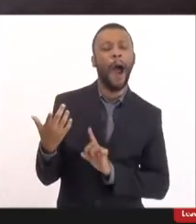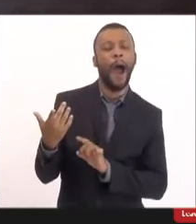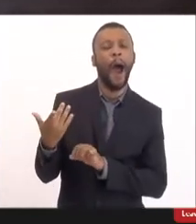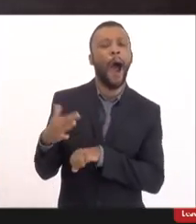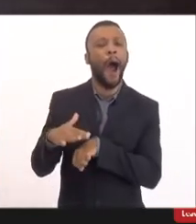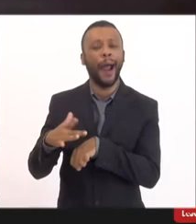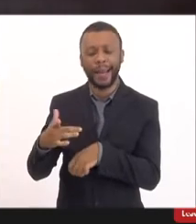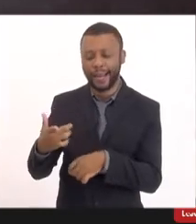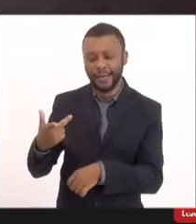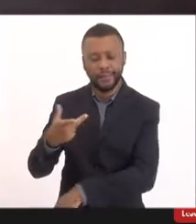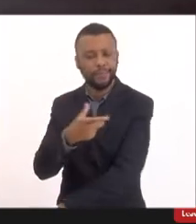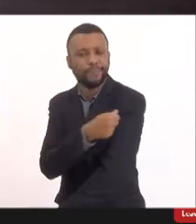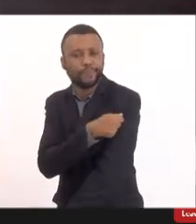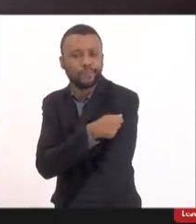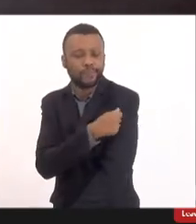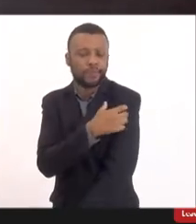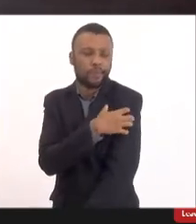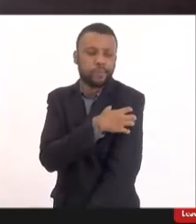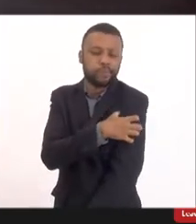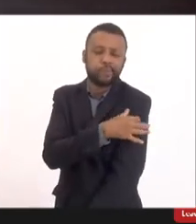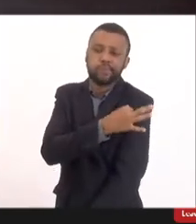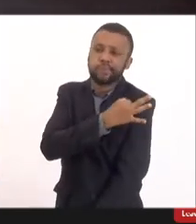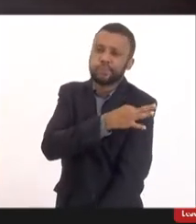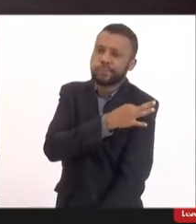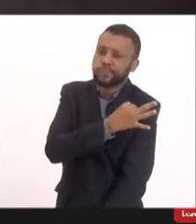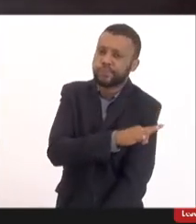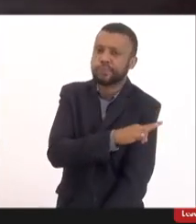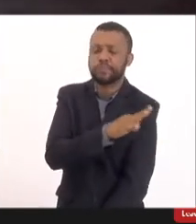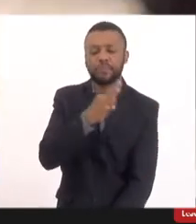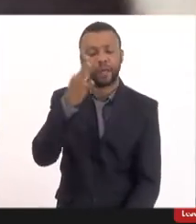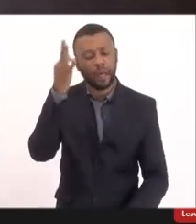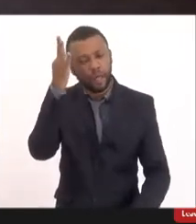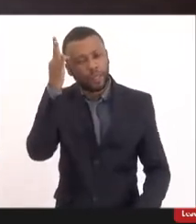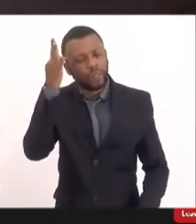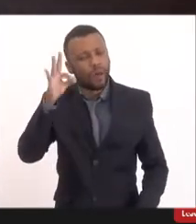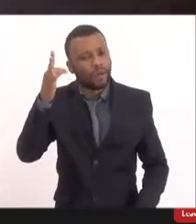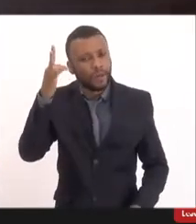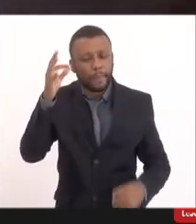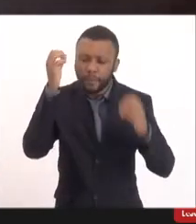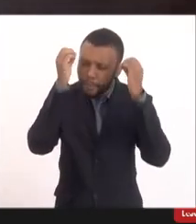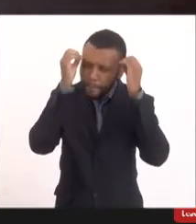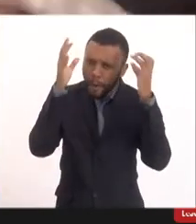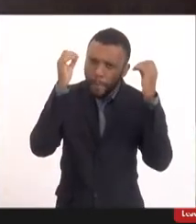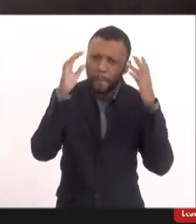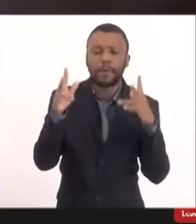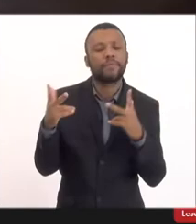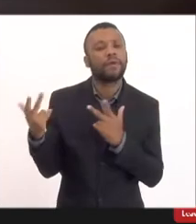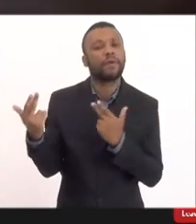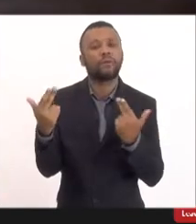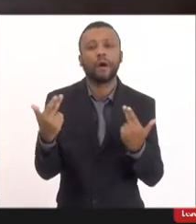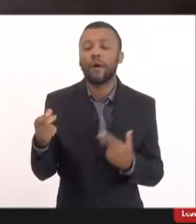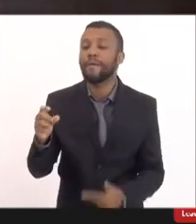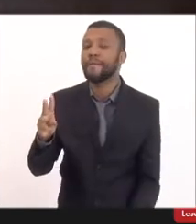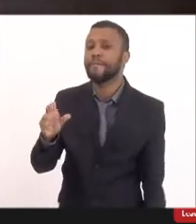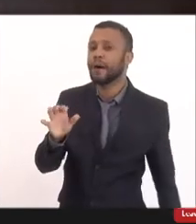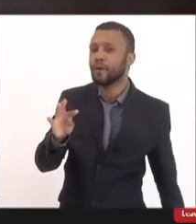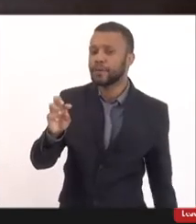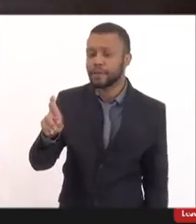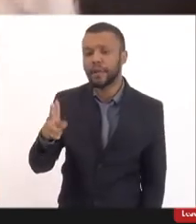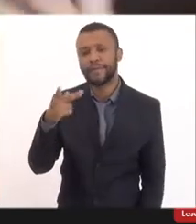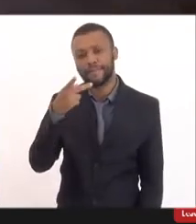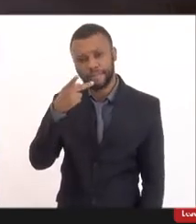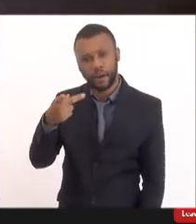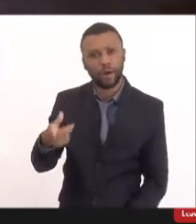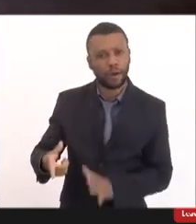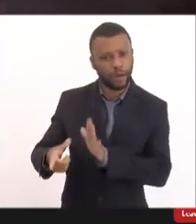local na injeção fadiga ou dor de cabeça e foram relatados isso que o Walter falou apenas 100 eventos adversos